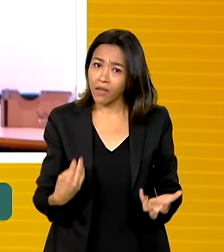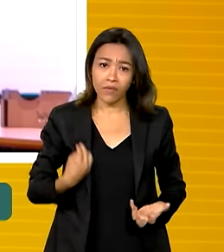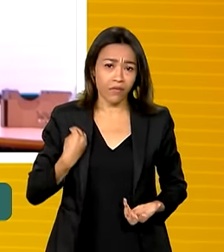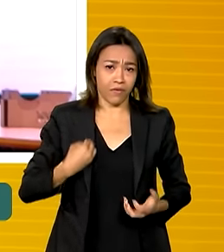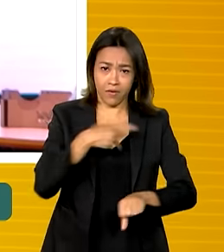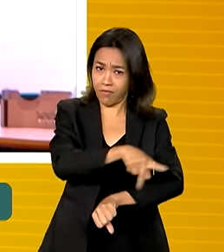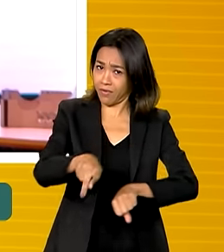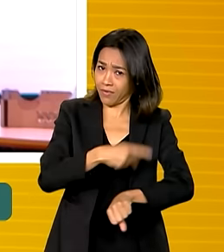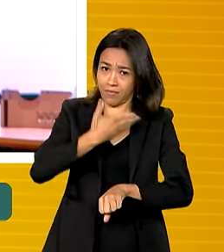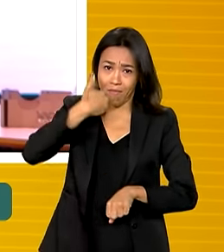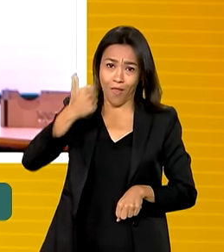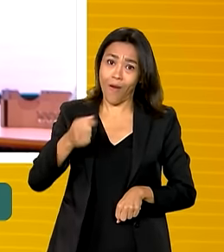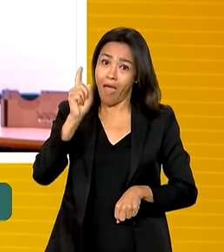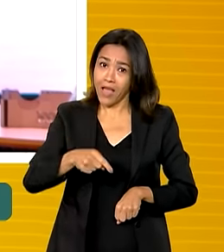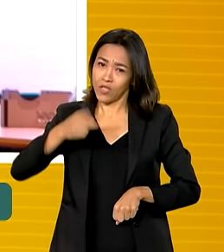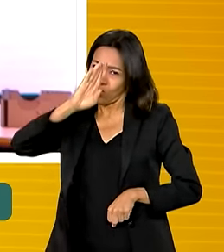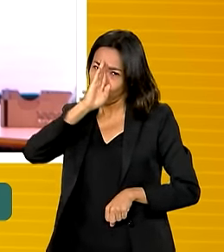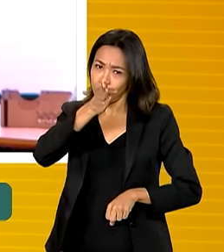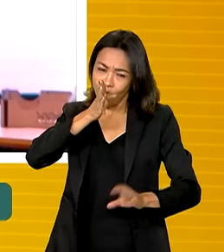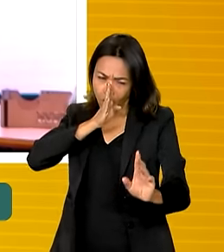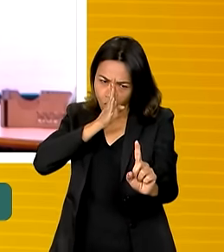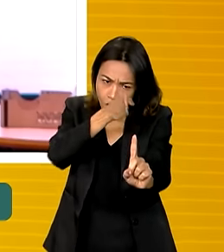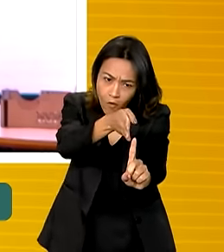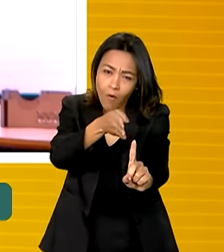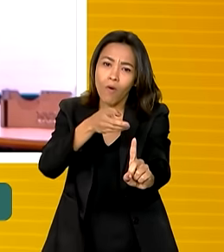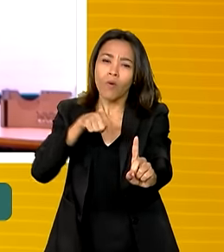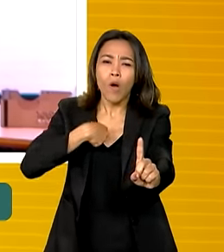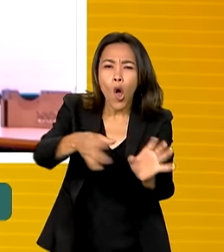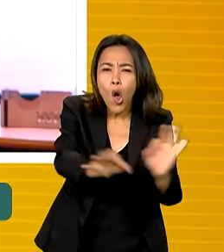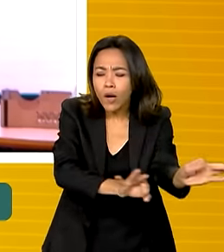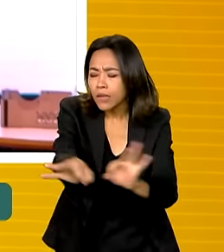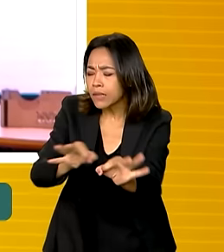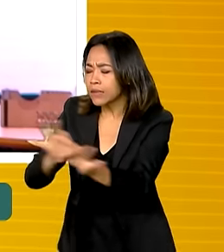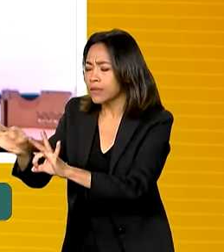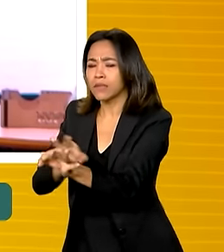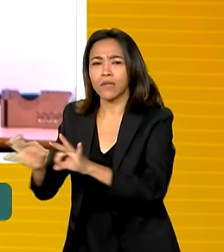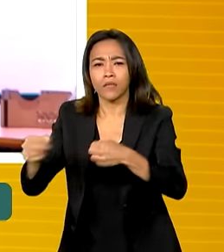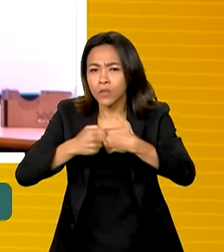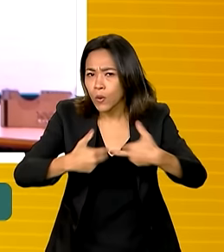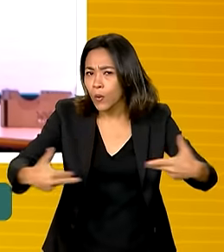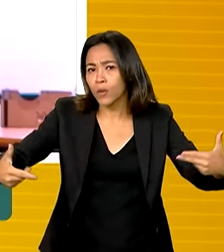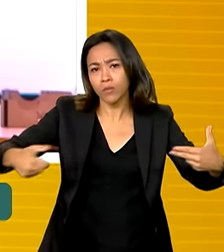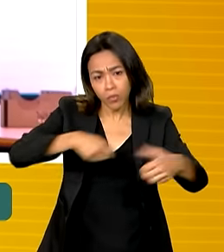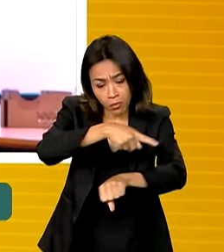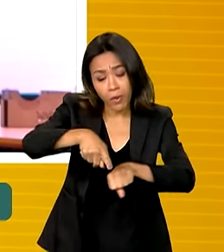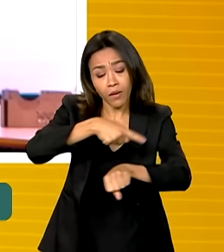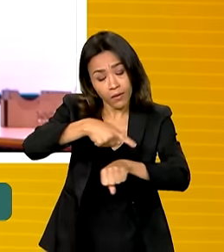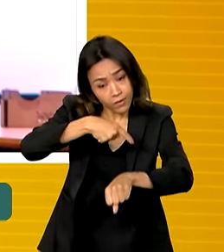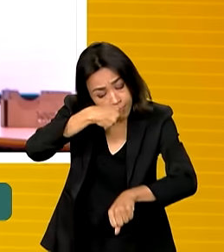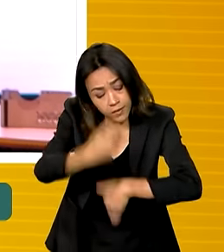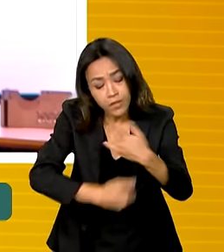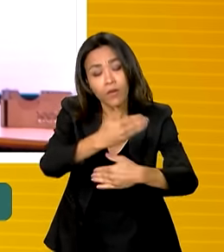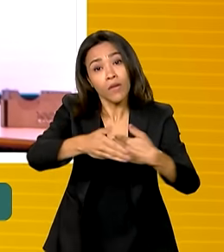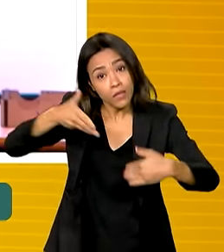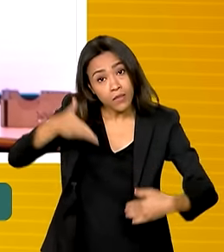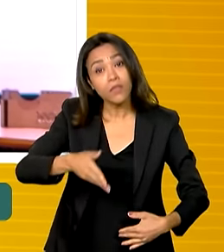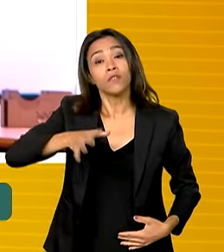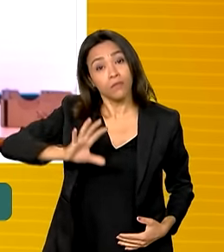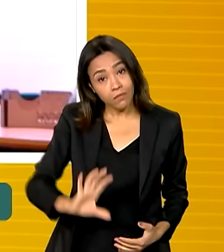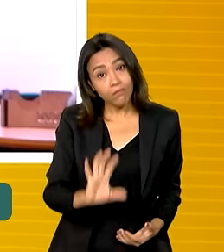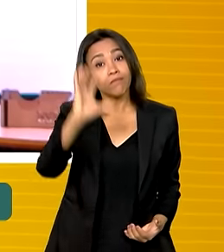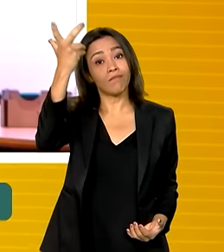essa tem que ser a nossa obsessão. Dar uma arrumada, uma organizada nas coisas para o Brasil crescer. E isso está acontecendo.